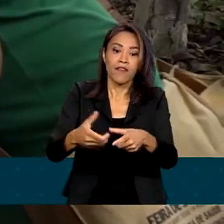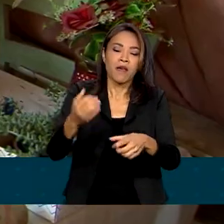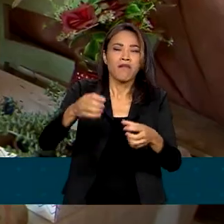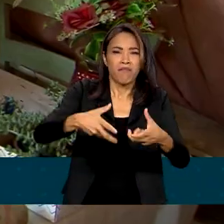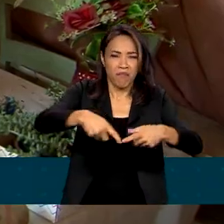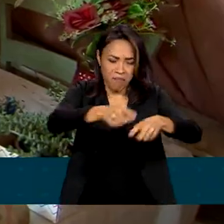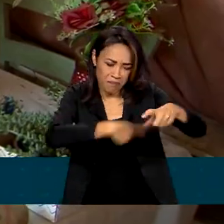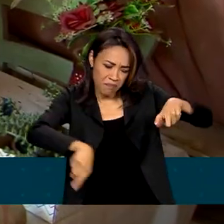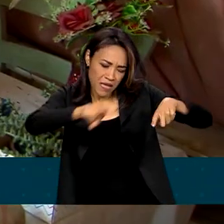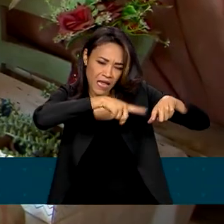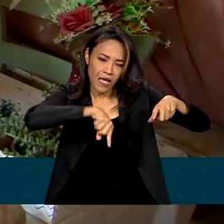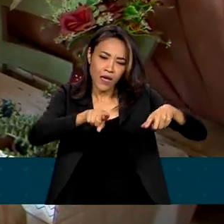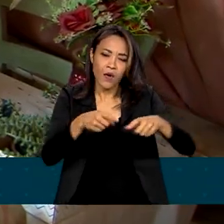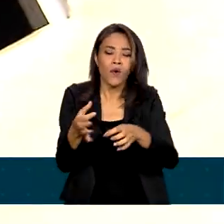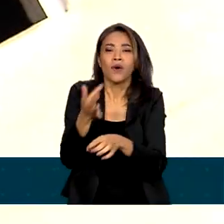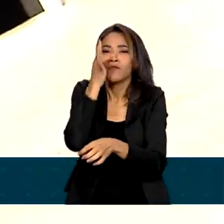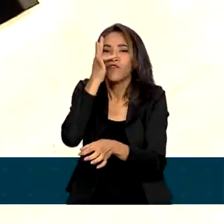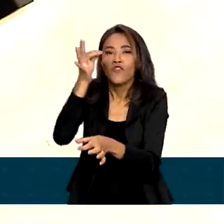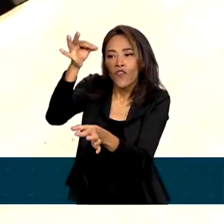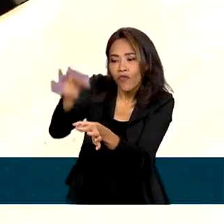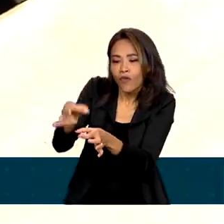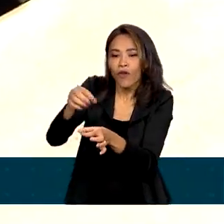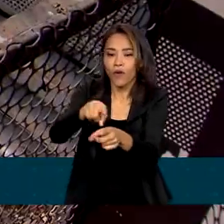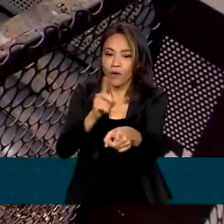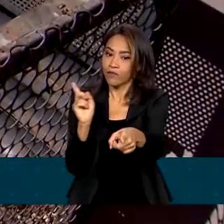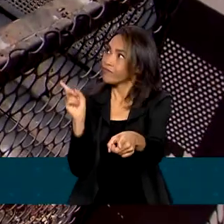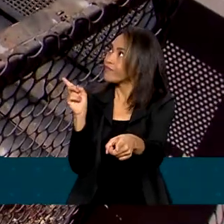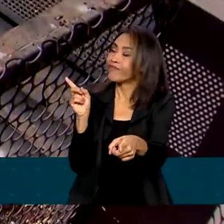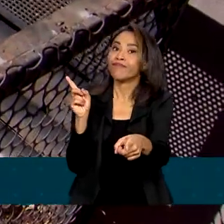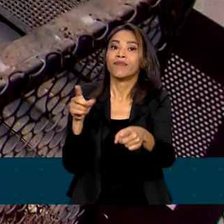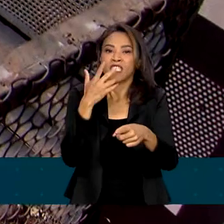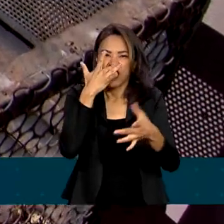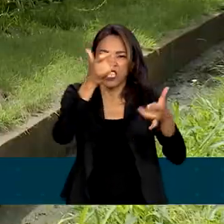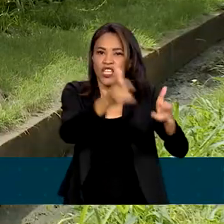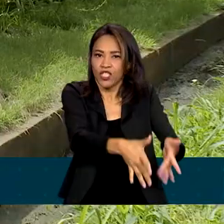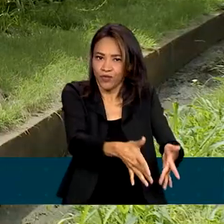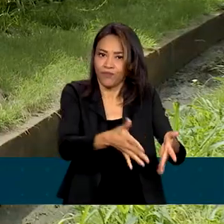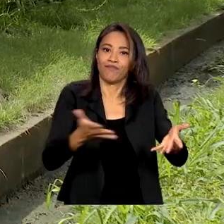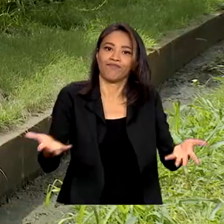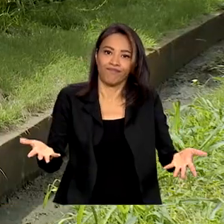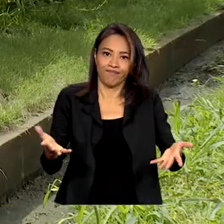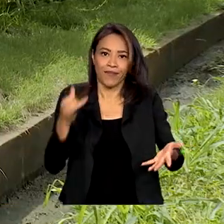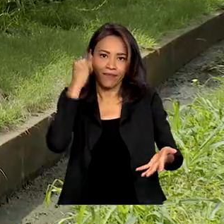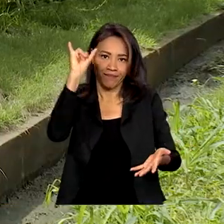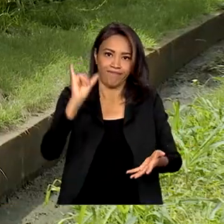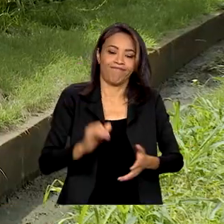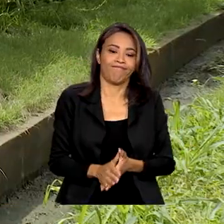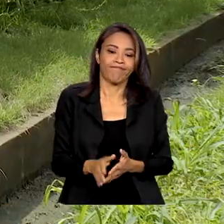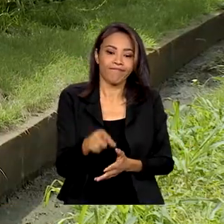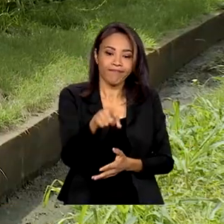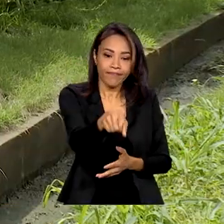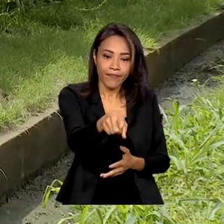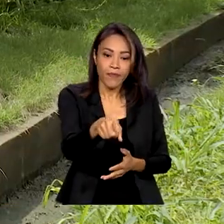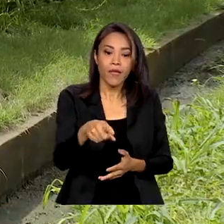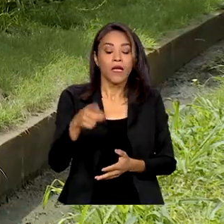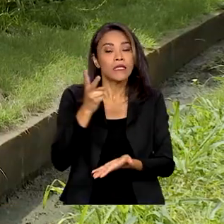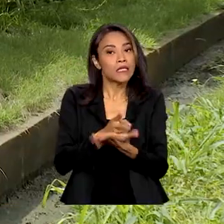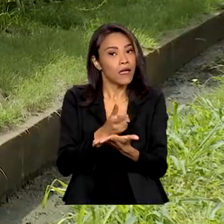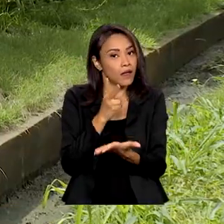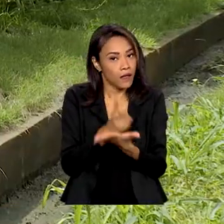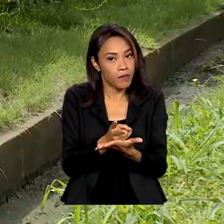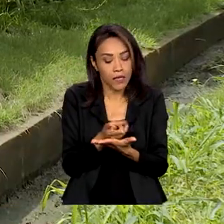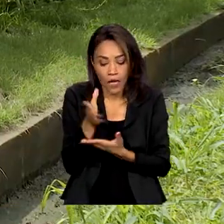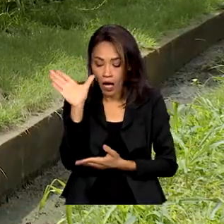velhos, vasos de plantas, cisternas, lixeiras. Os moradores também têm que estar olhando as